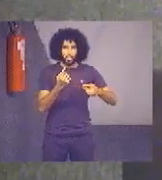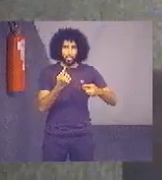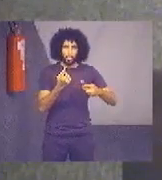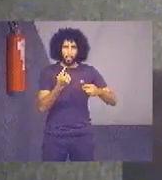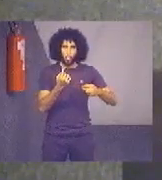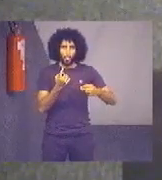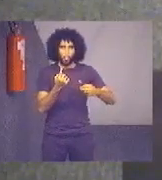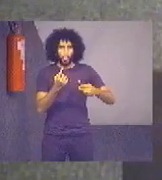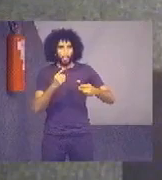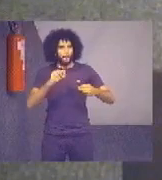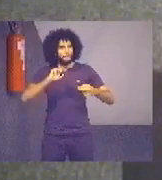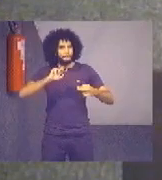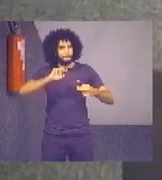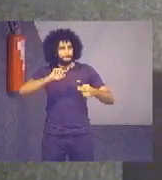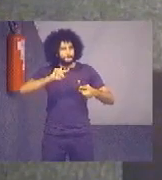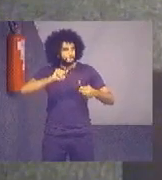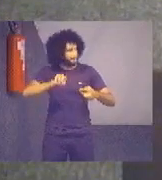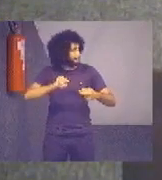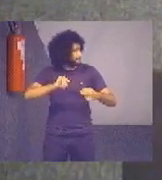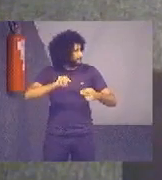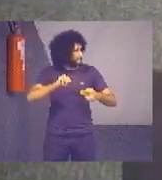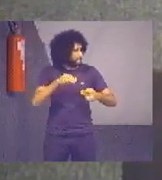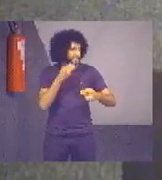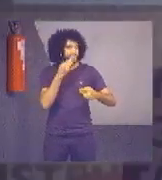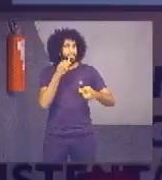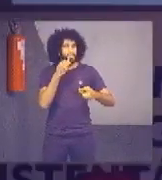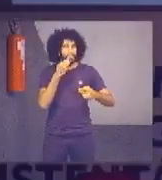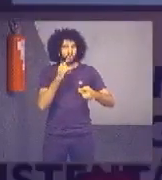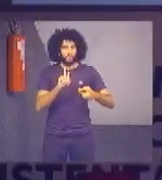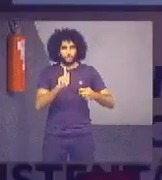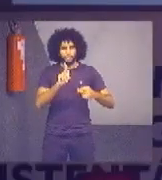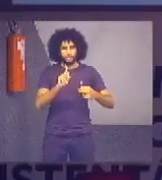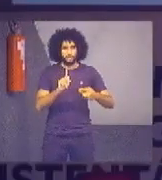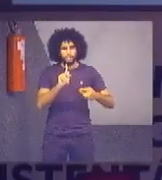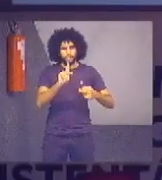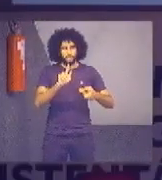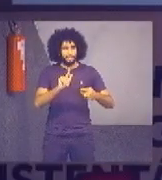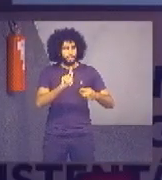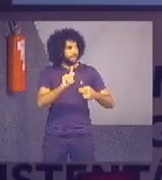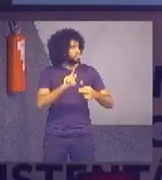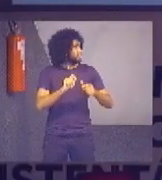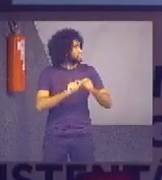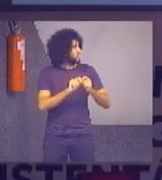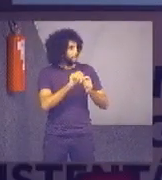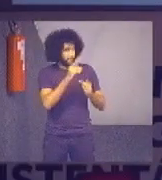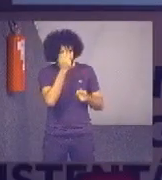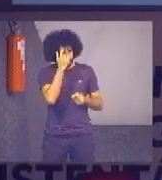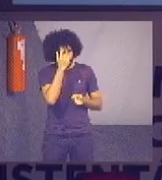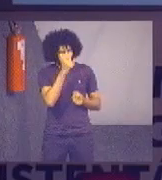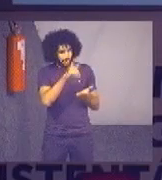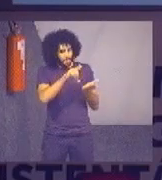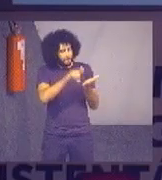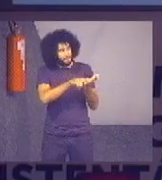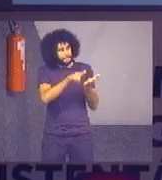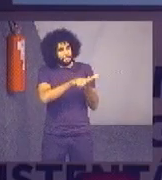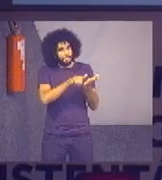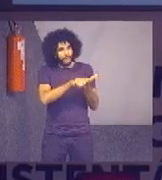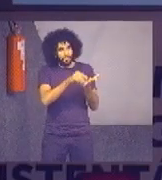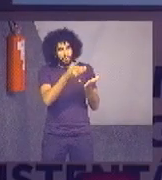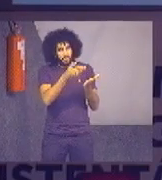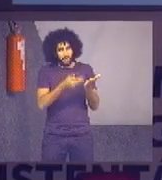quilos destinados à reciclagem, aqui só considerando o papel. Então, de 2